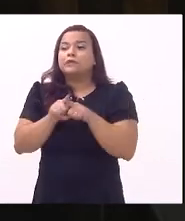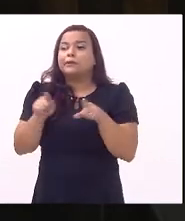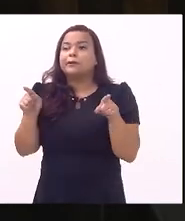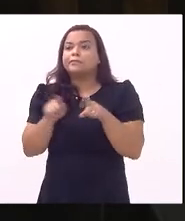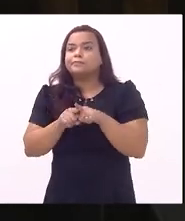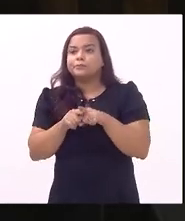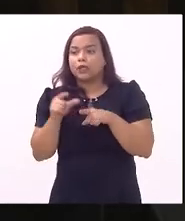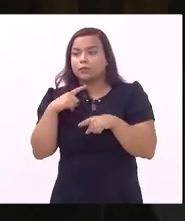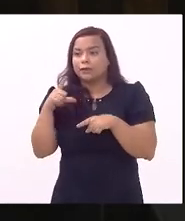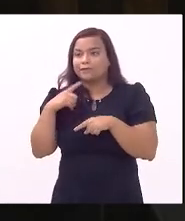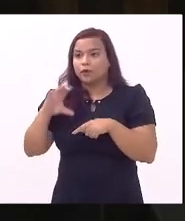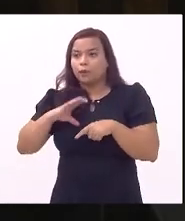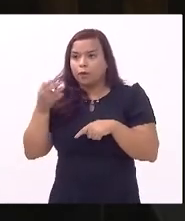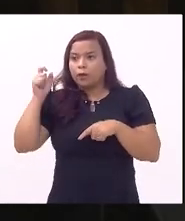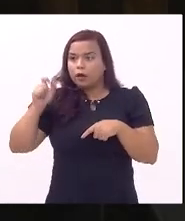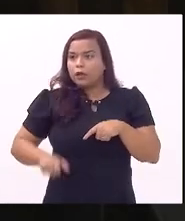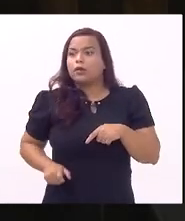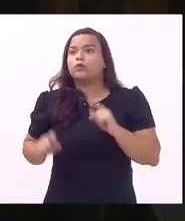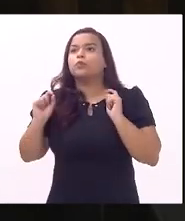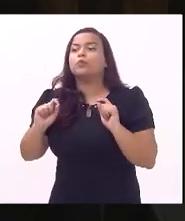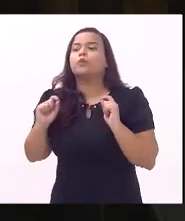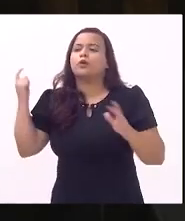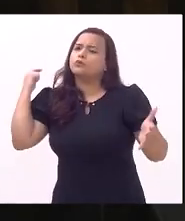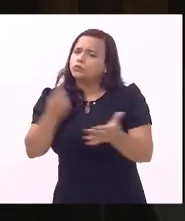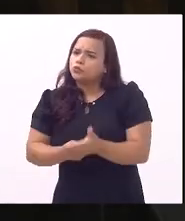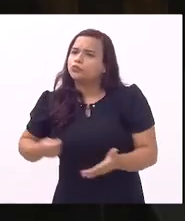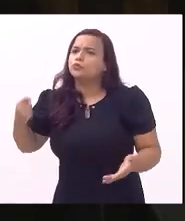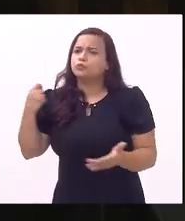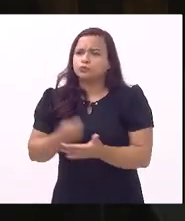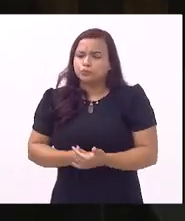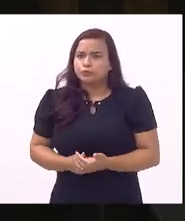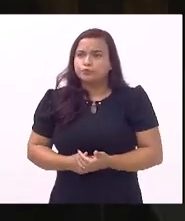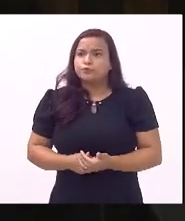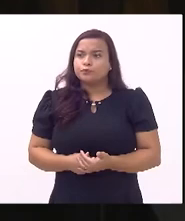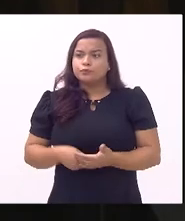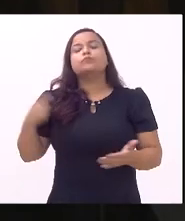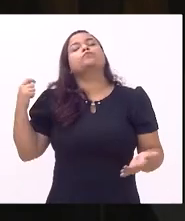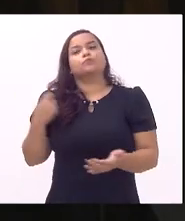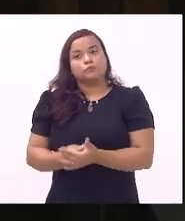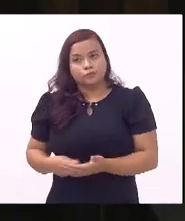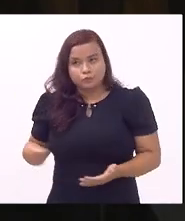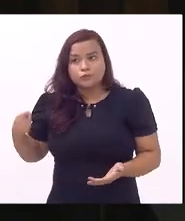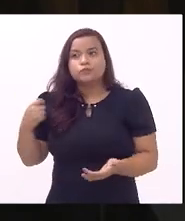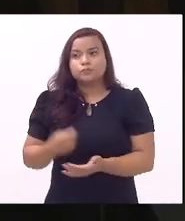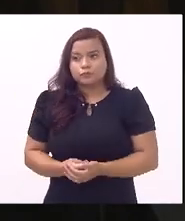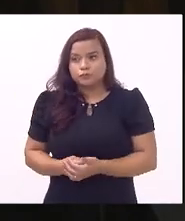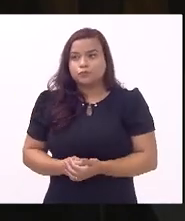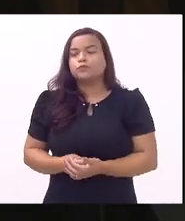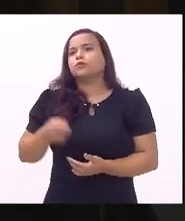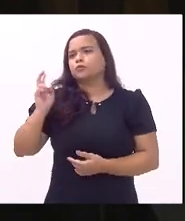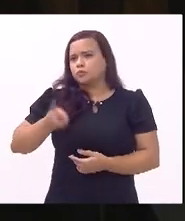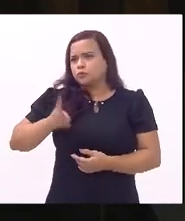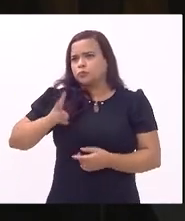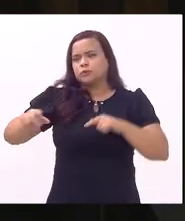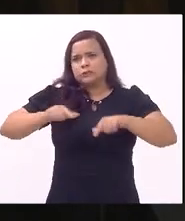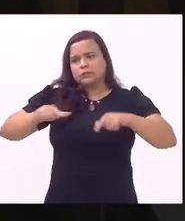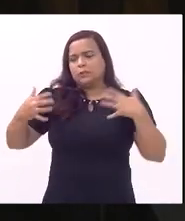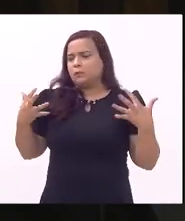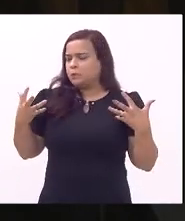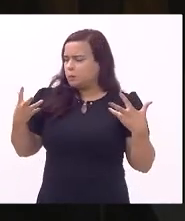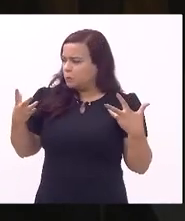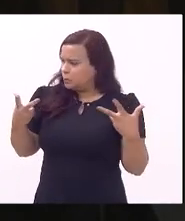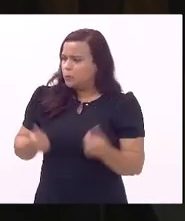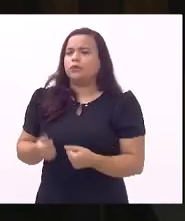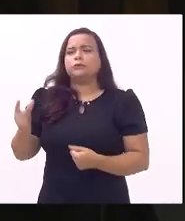teve a coragem de lutar de lutar e tem lutado tem feito um trabalho com excelência